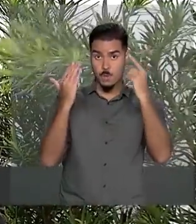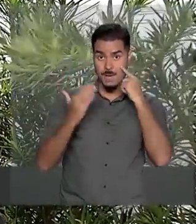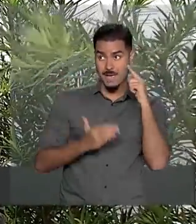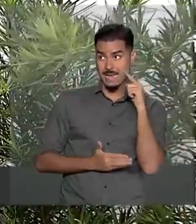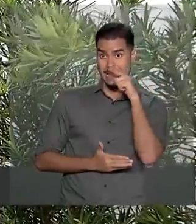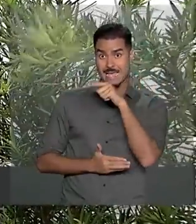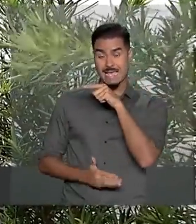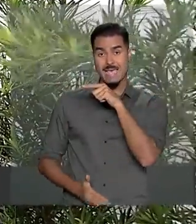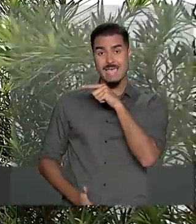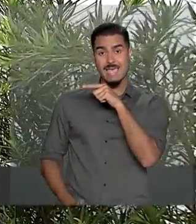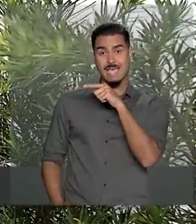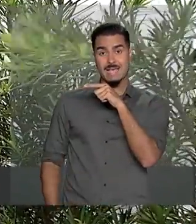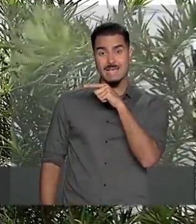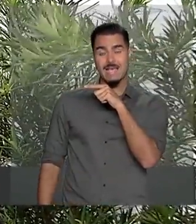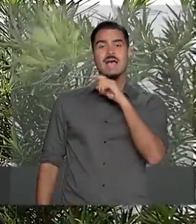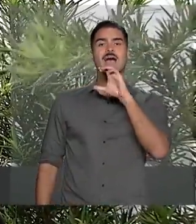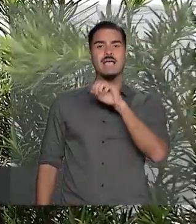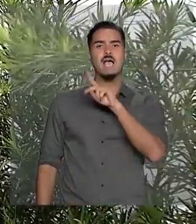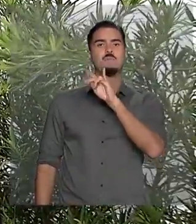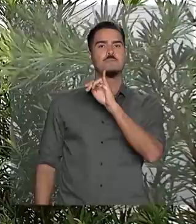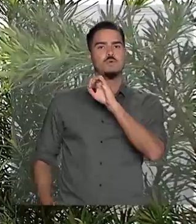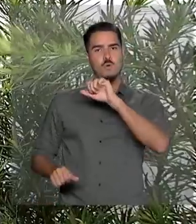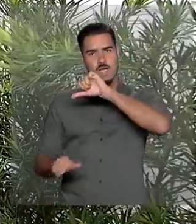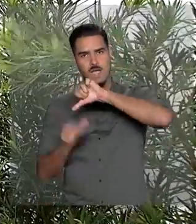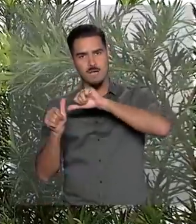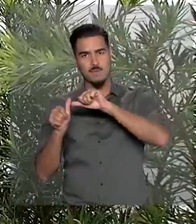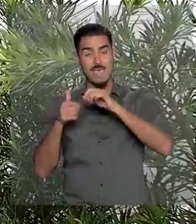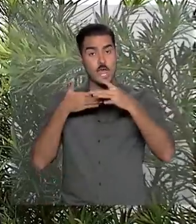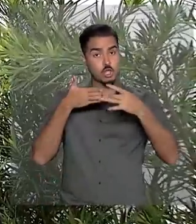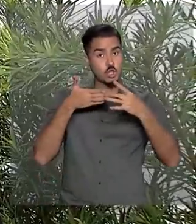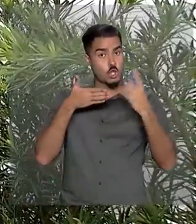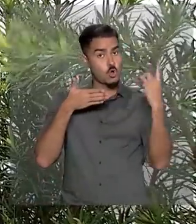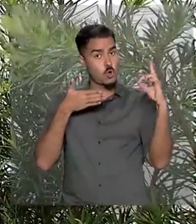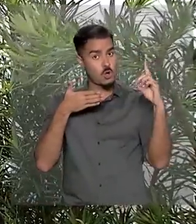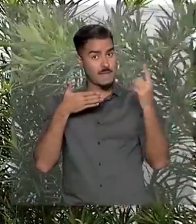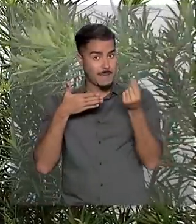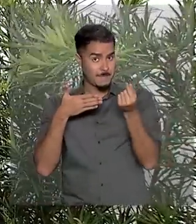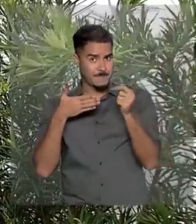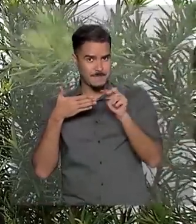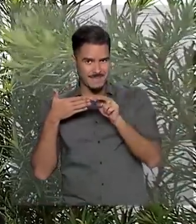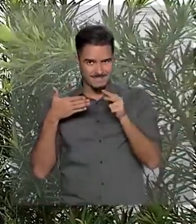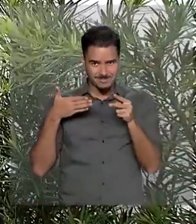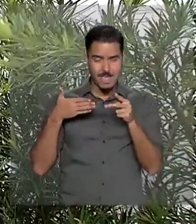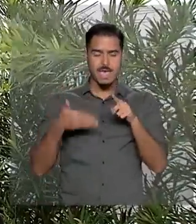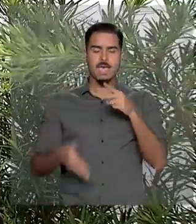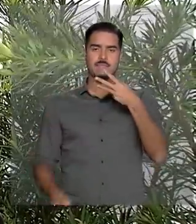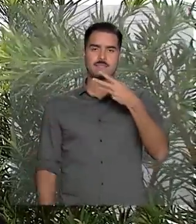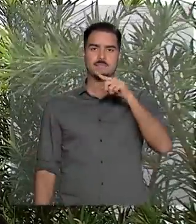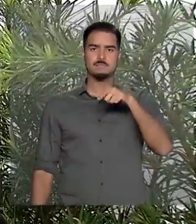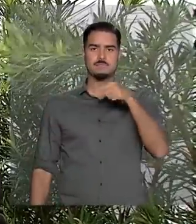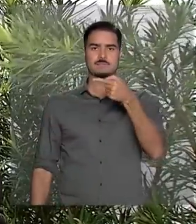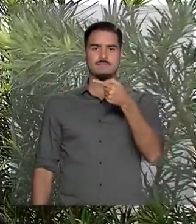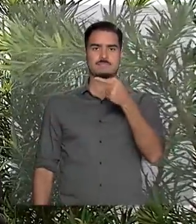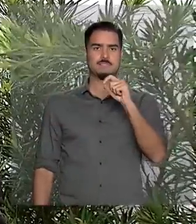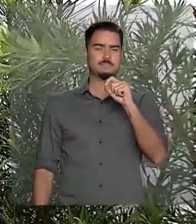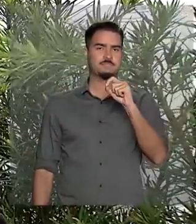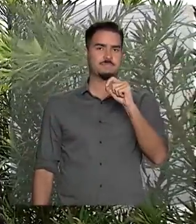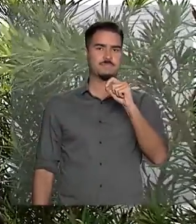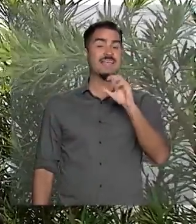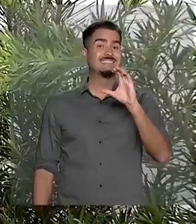ao câmbio, o preço do dólar foi projetado a R$,70